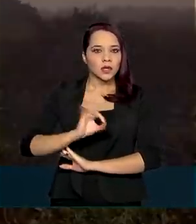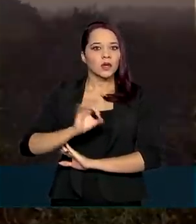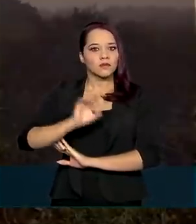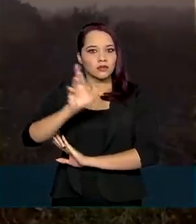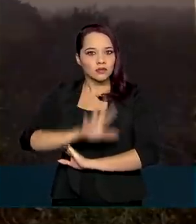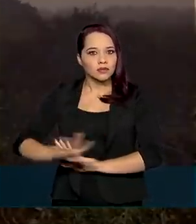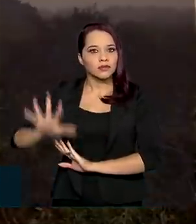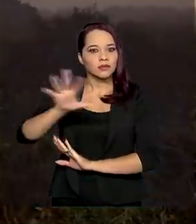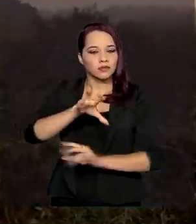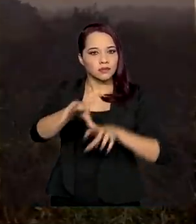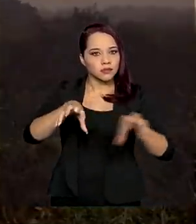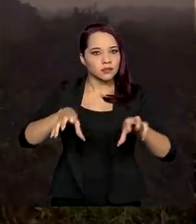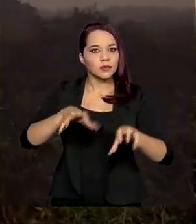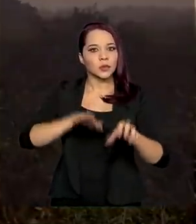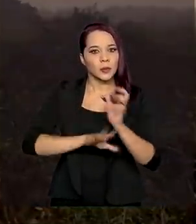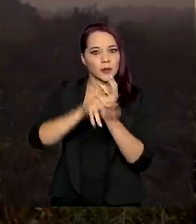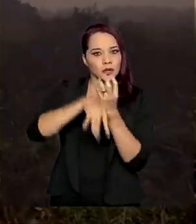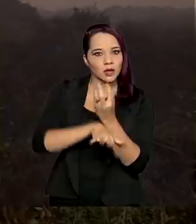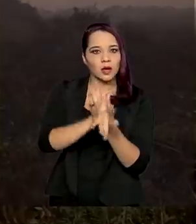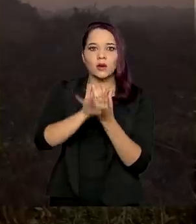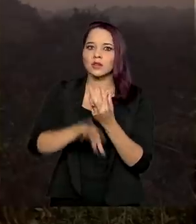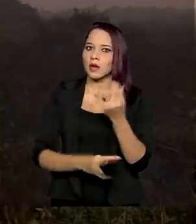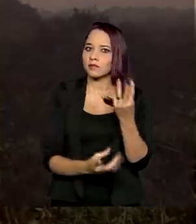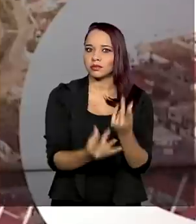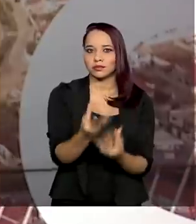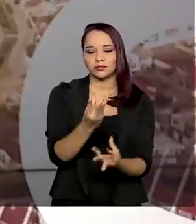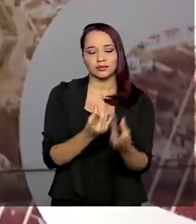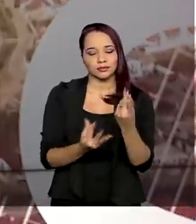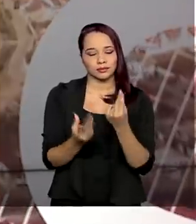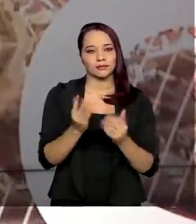Pantanal já foram consumidos pelas chamas.